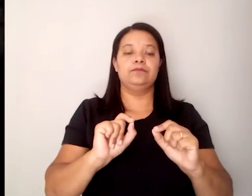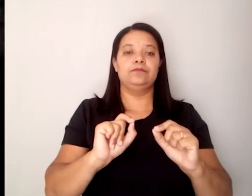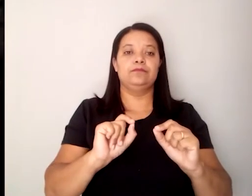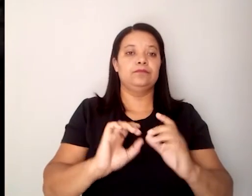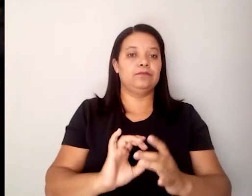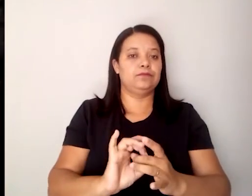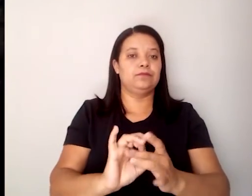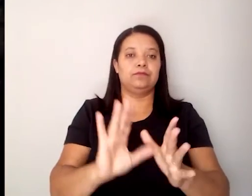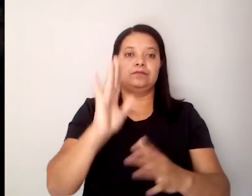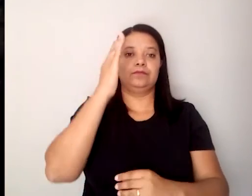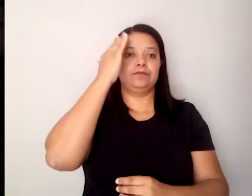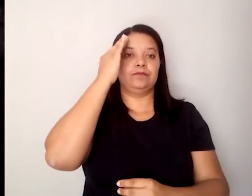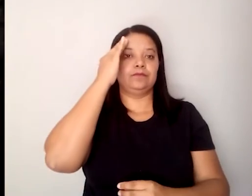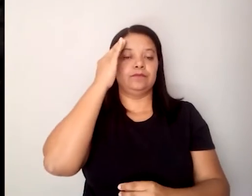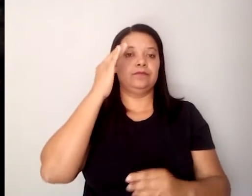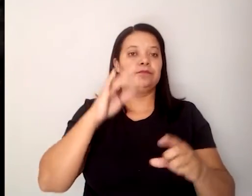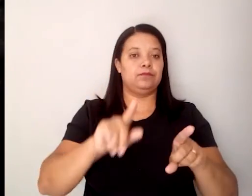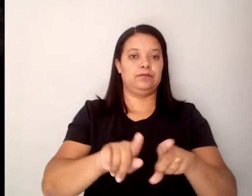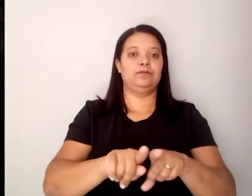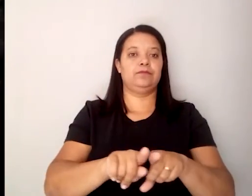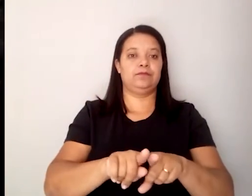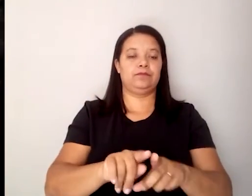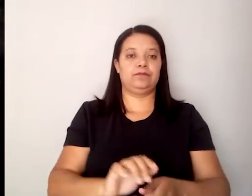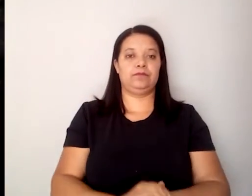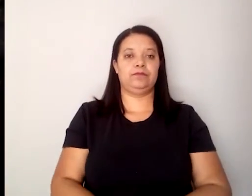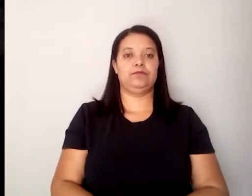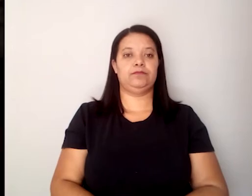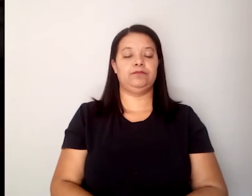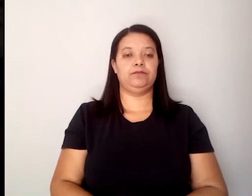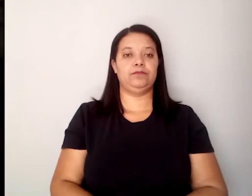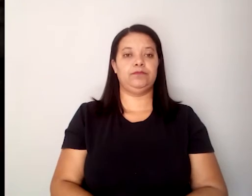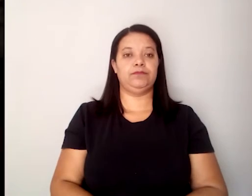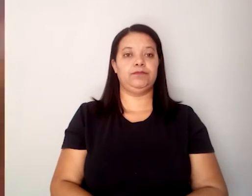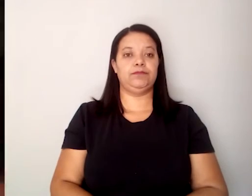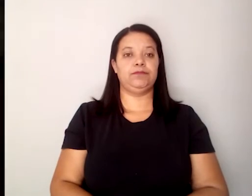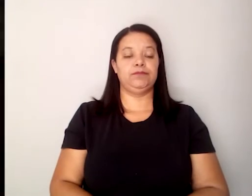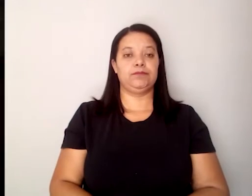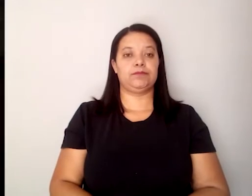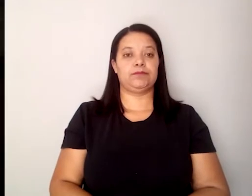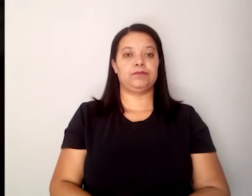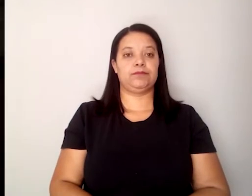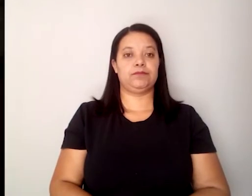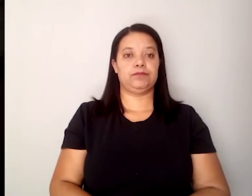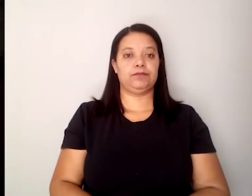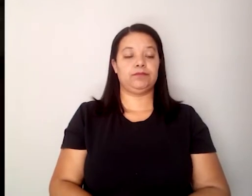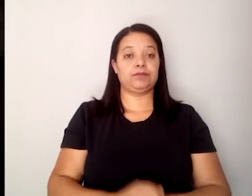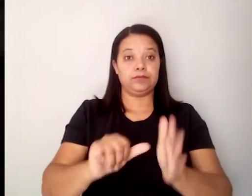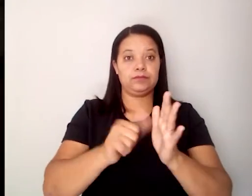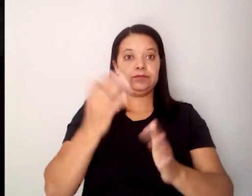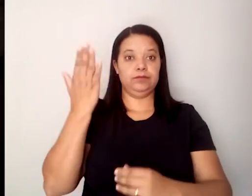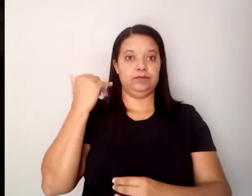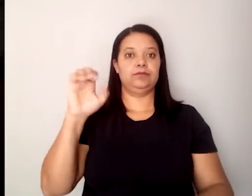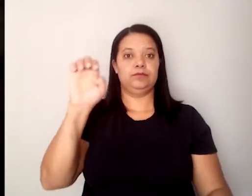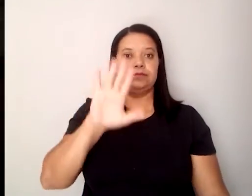ou que os primeiros colonizadores que chegaram